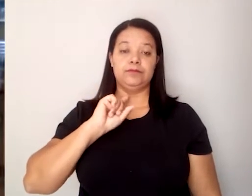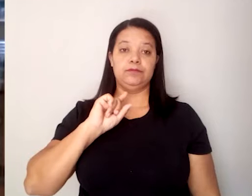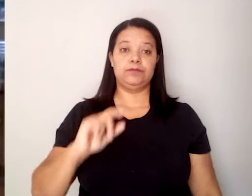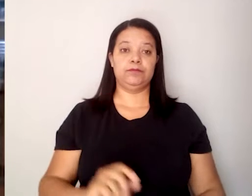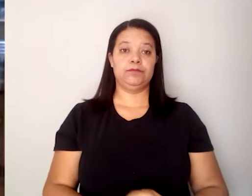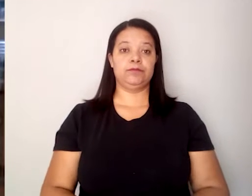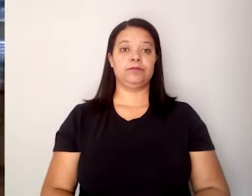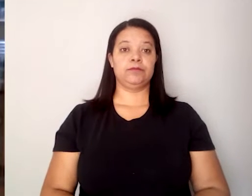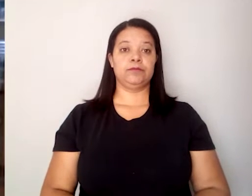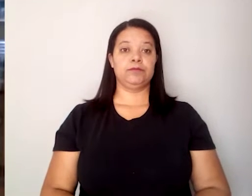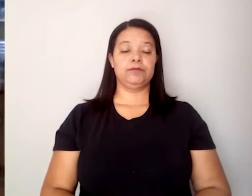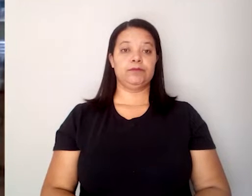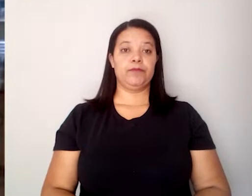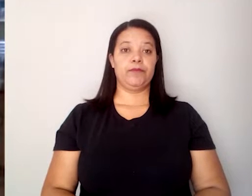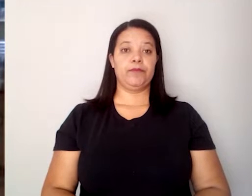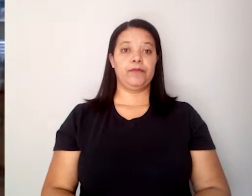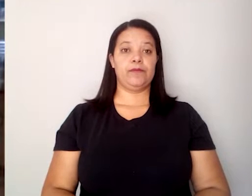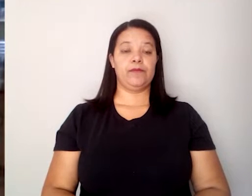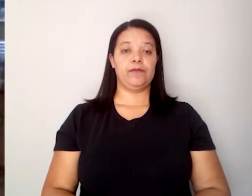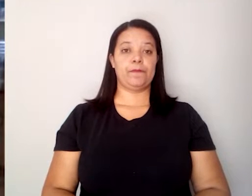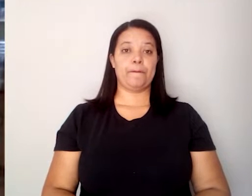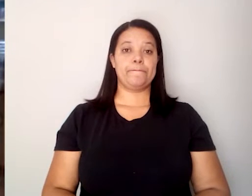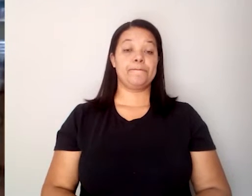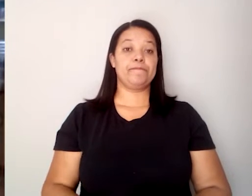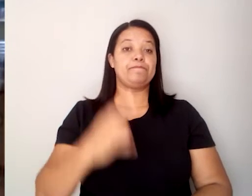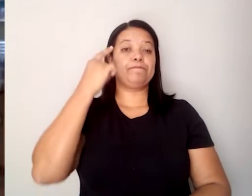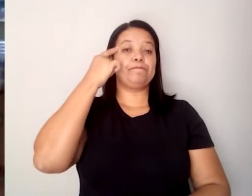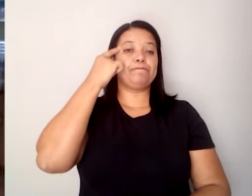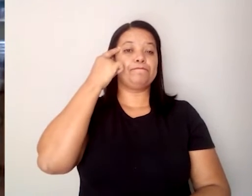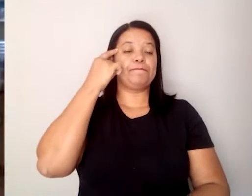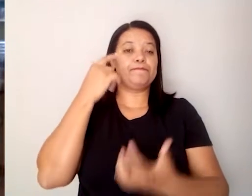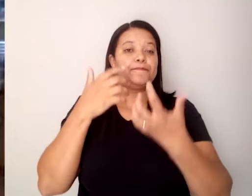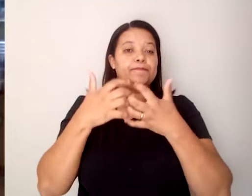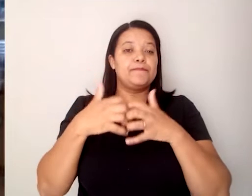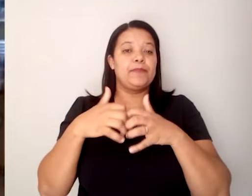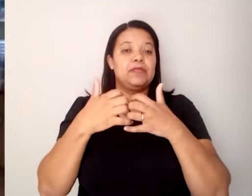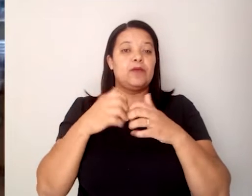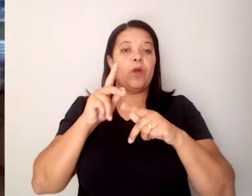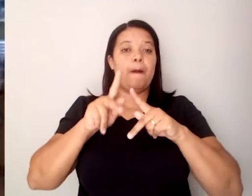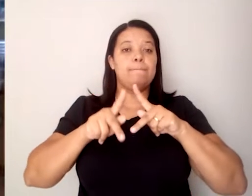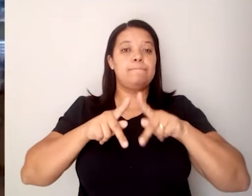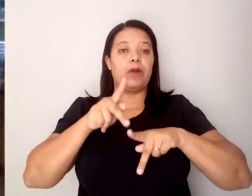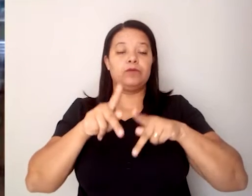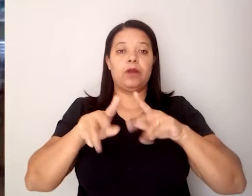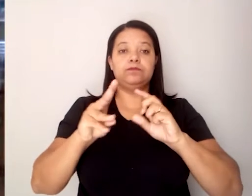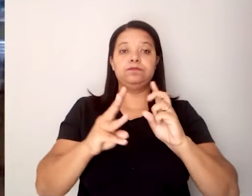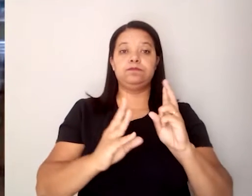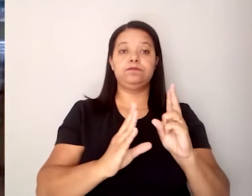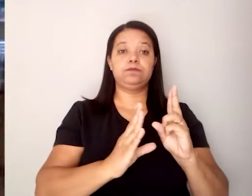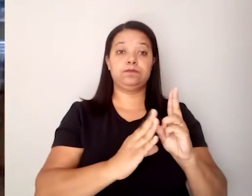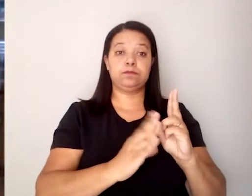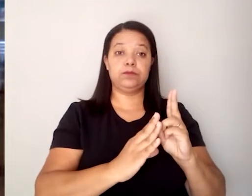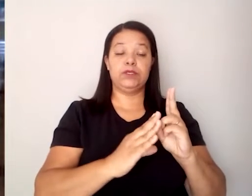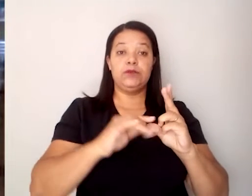E isso me faz pensar nos povos indígenas de Minas Gerais ou de